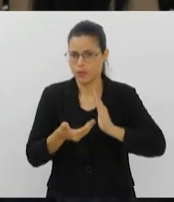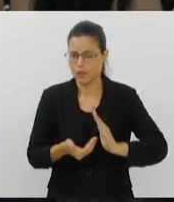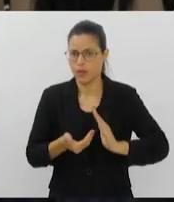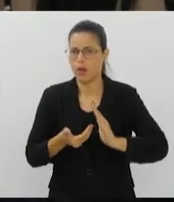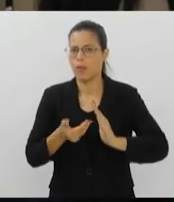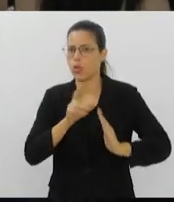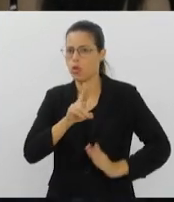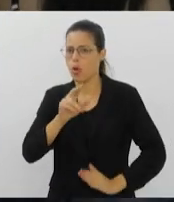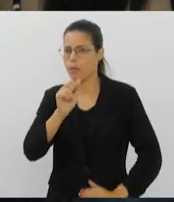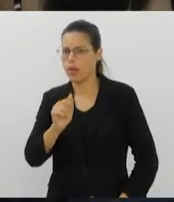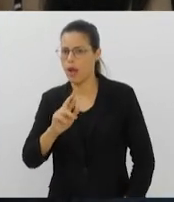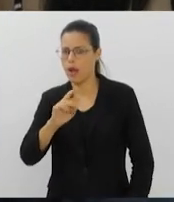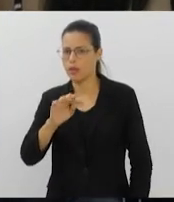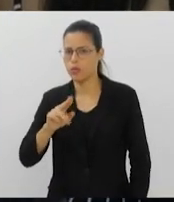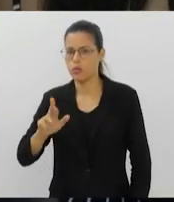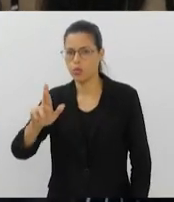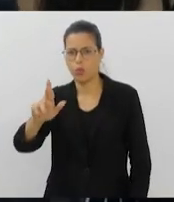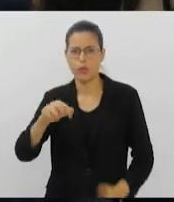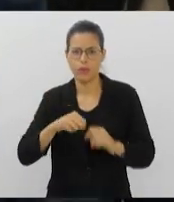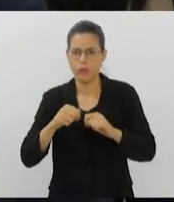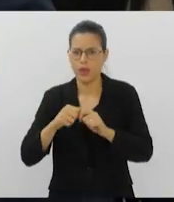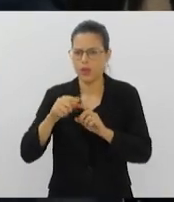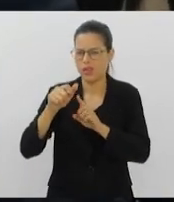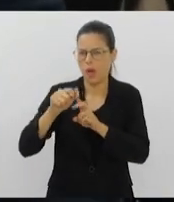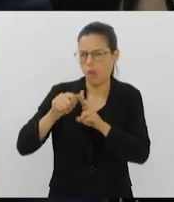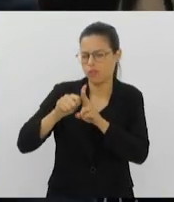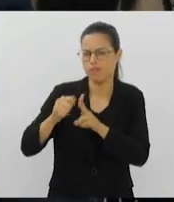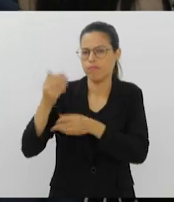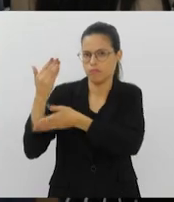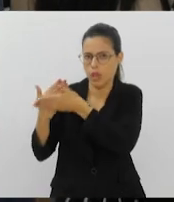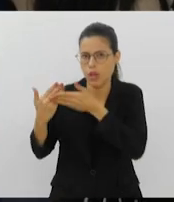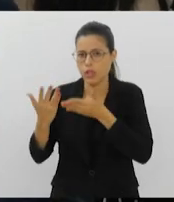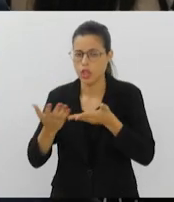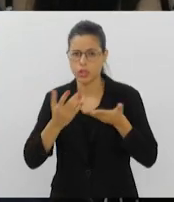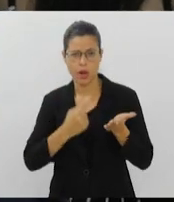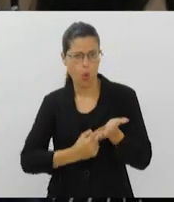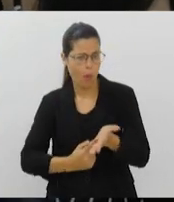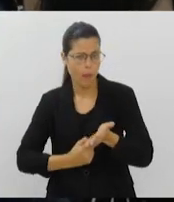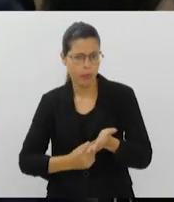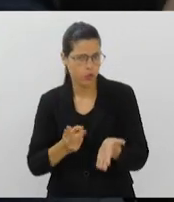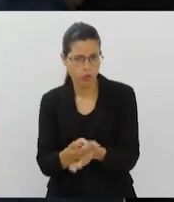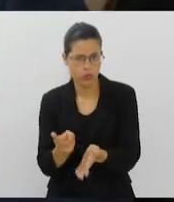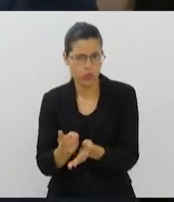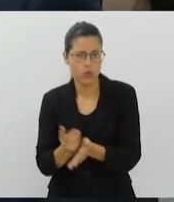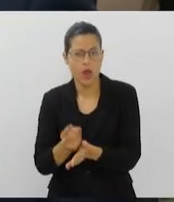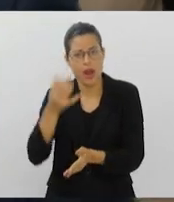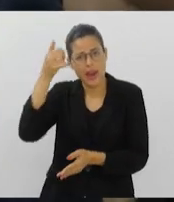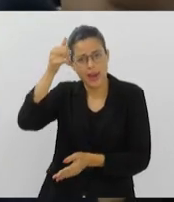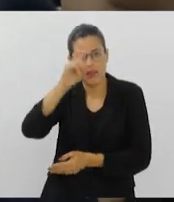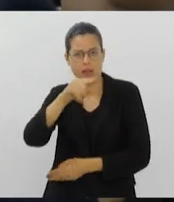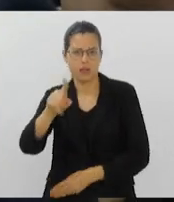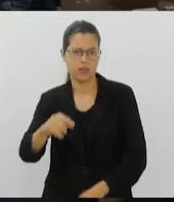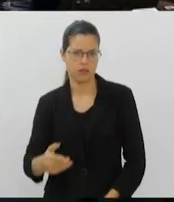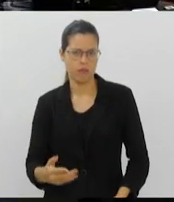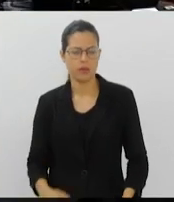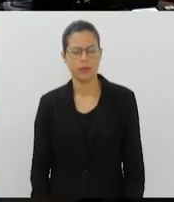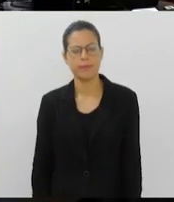há meses atrás, há um, dois meses atrás. Então, a gente quer esse compromisso, para que, de fato, não haja mais cancelamento, como está acontecendo.